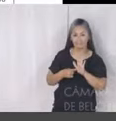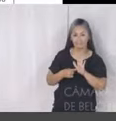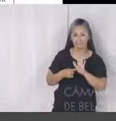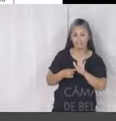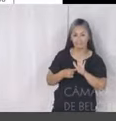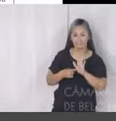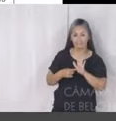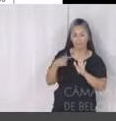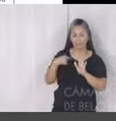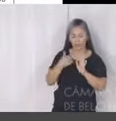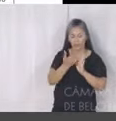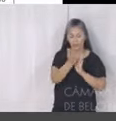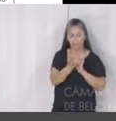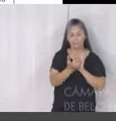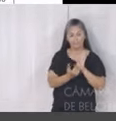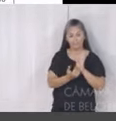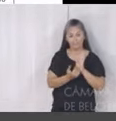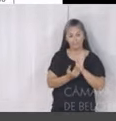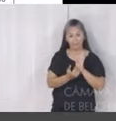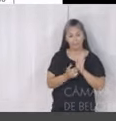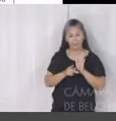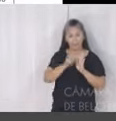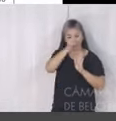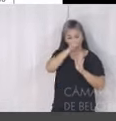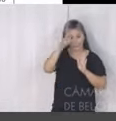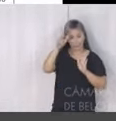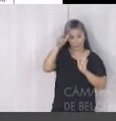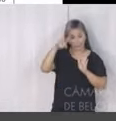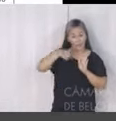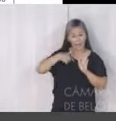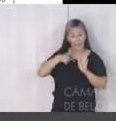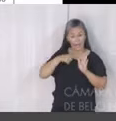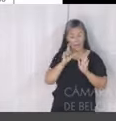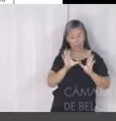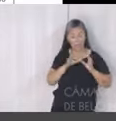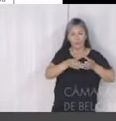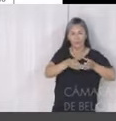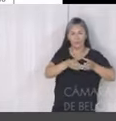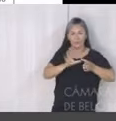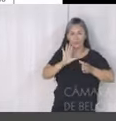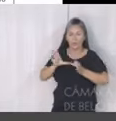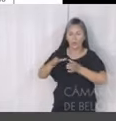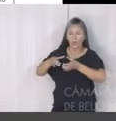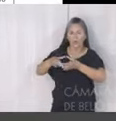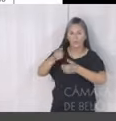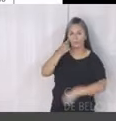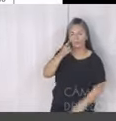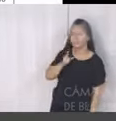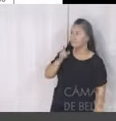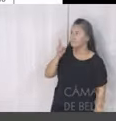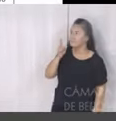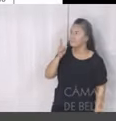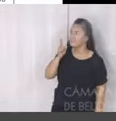Então, a receita da Prefeitura, ela tem dois grandes blocos, que são receitas correntes e receitas de